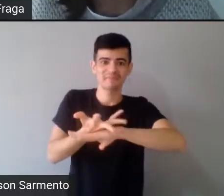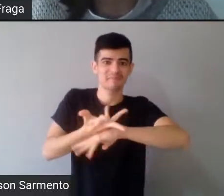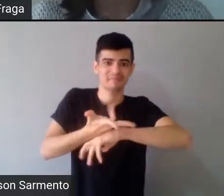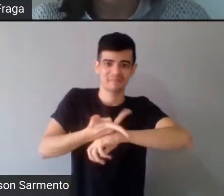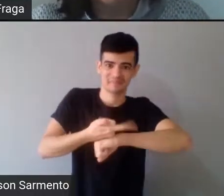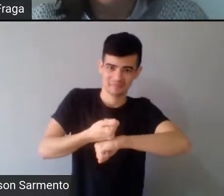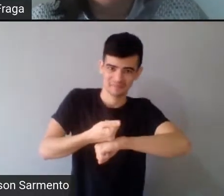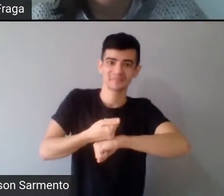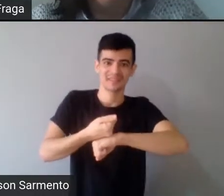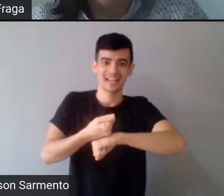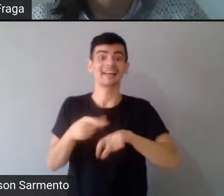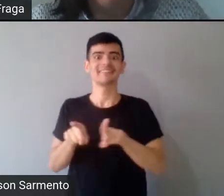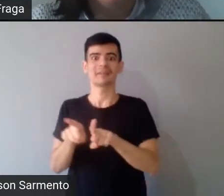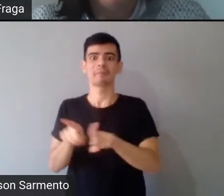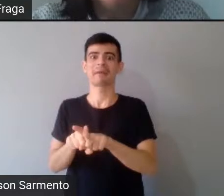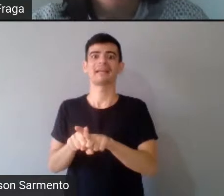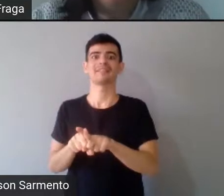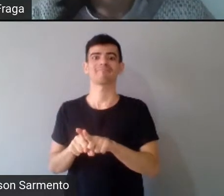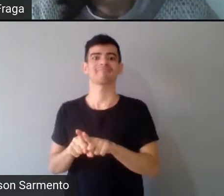Indisciplinário e indisciplinado.